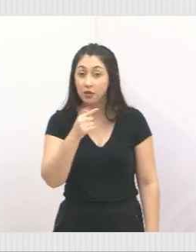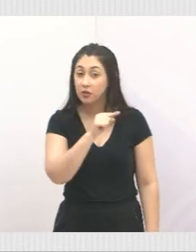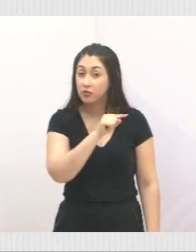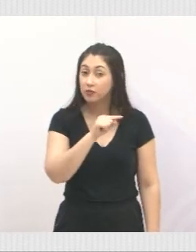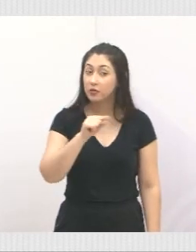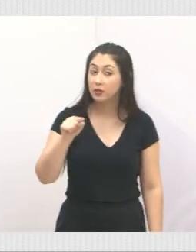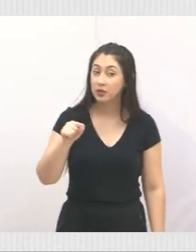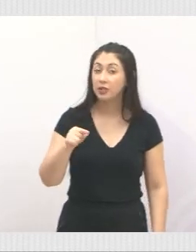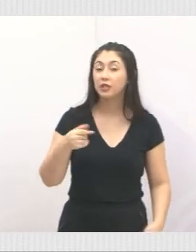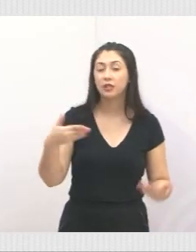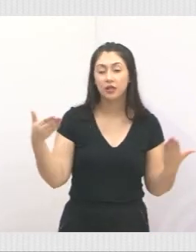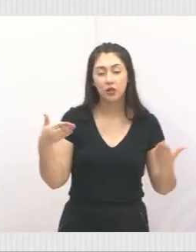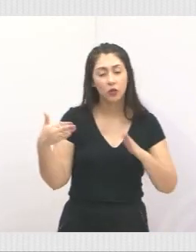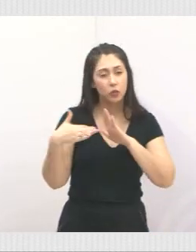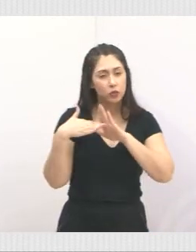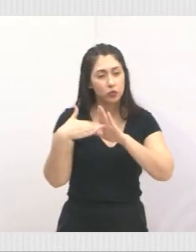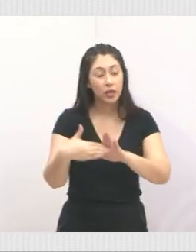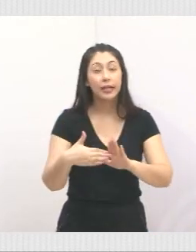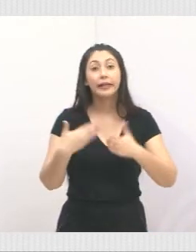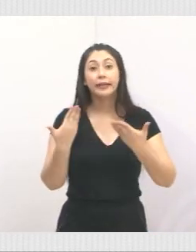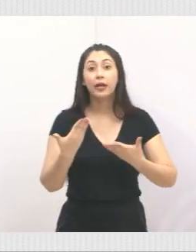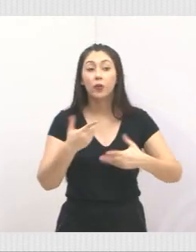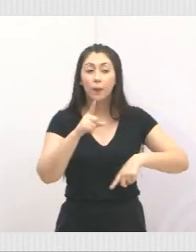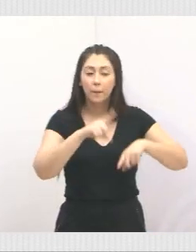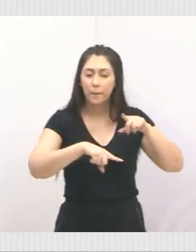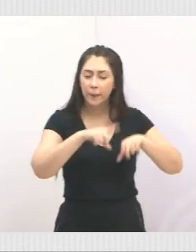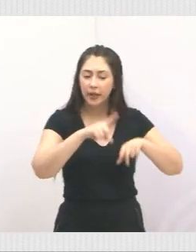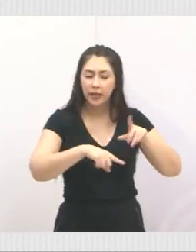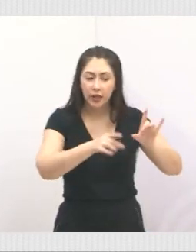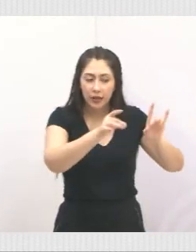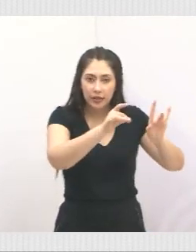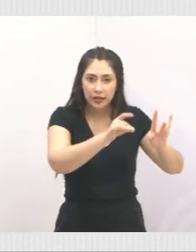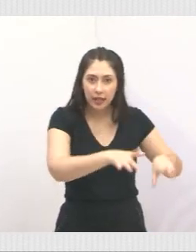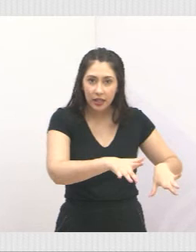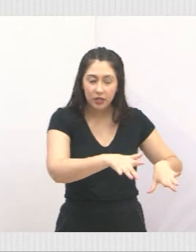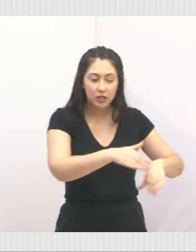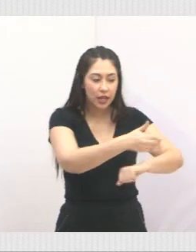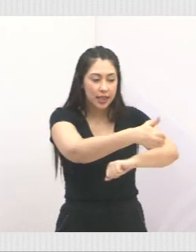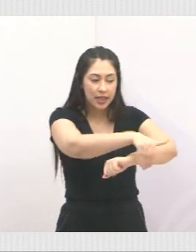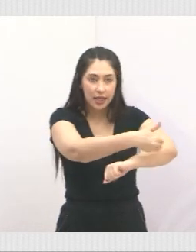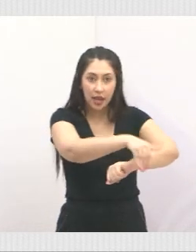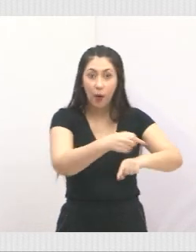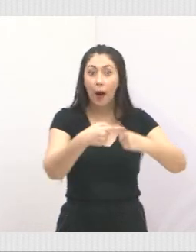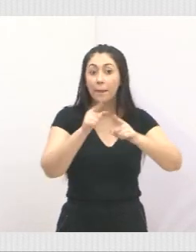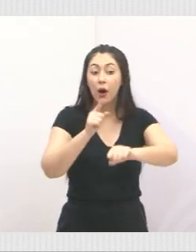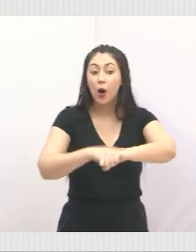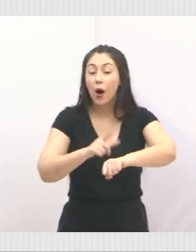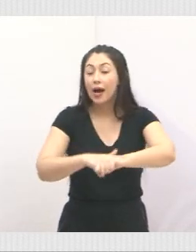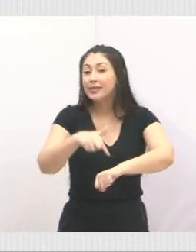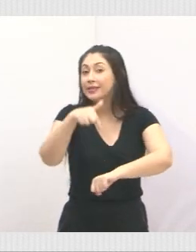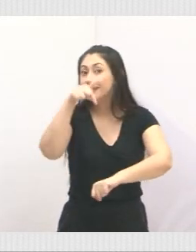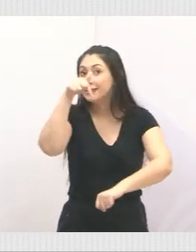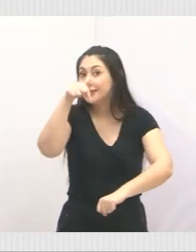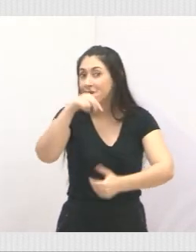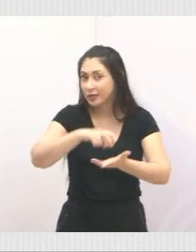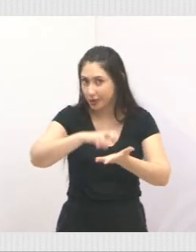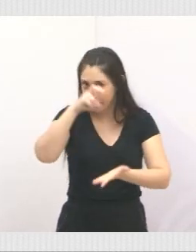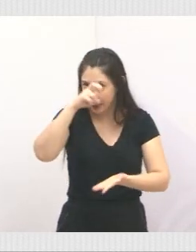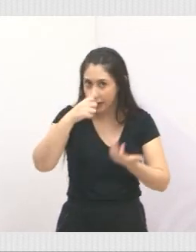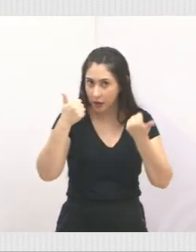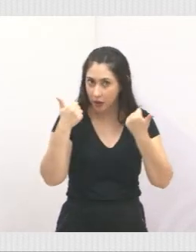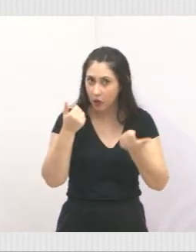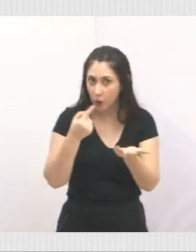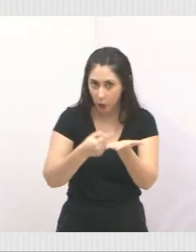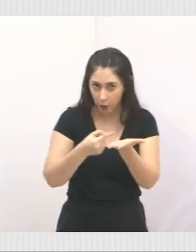estão sendo atendidos. Põe o material lá fora, na sua calçada, mais às sete horas da manhã. Está, pessoal?